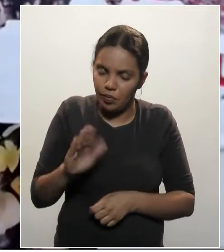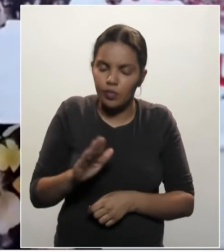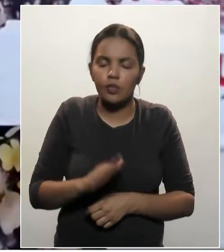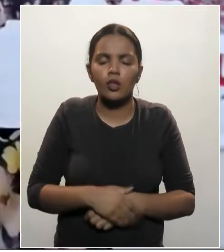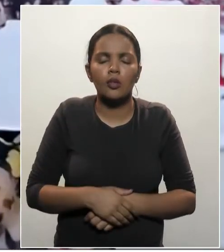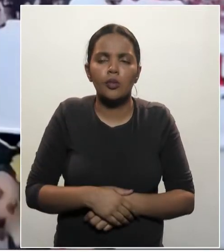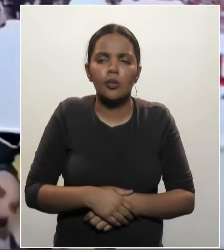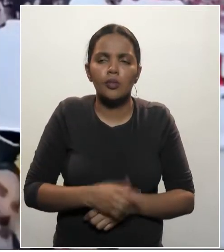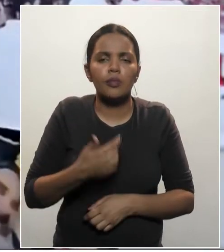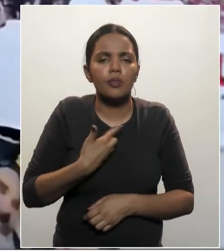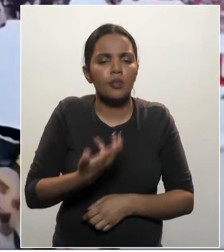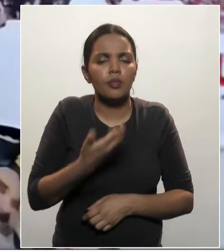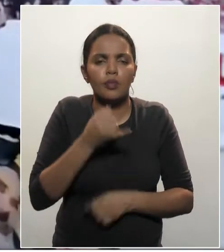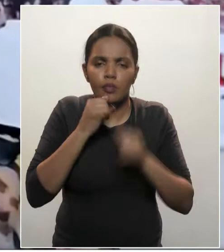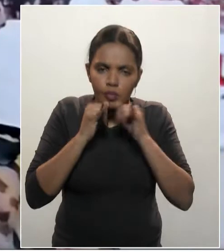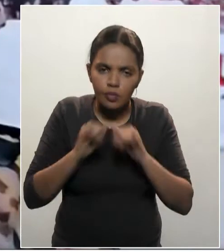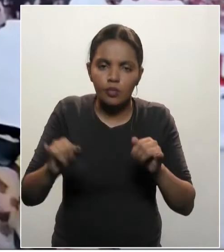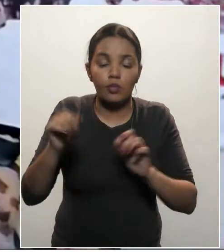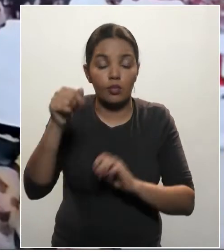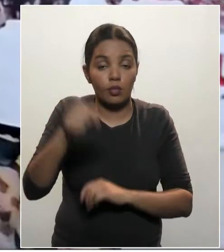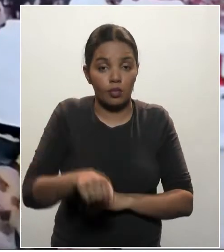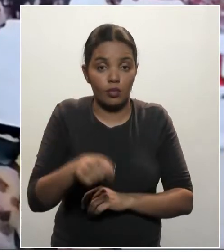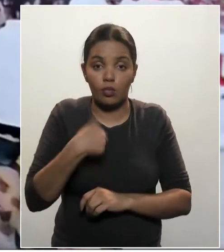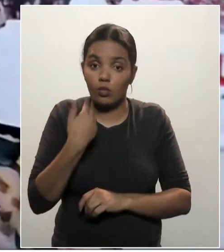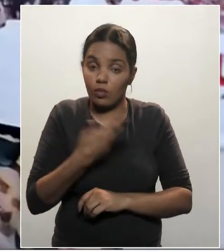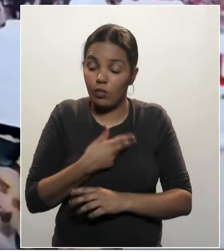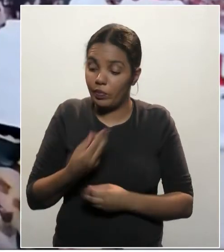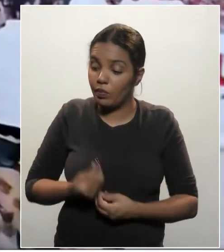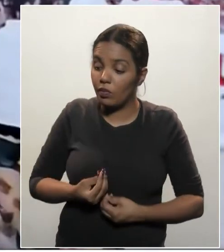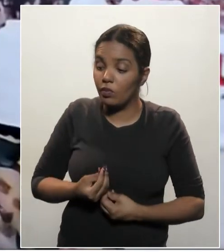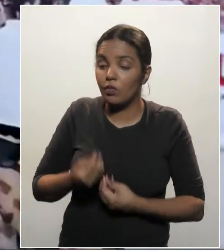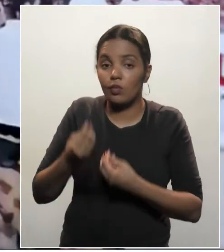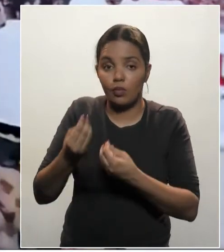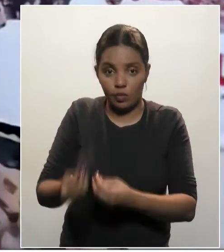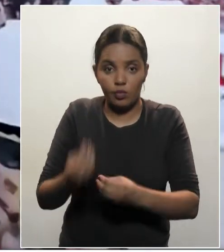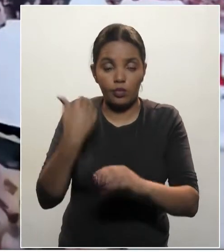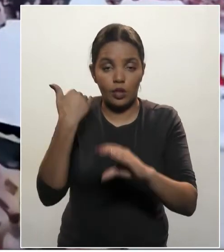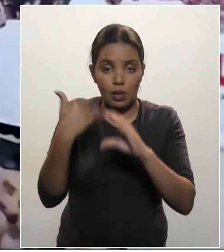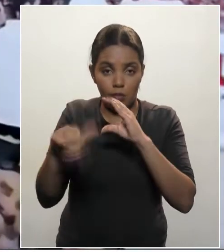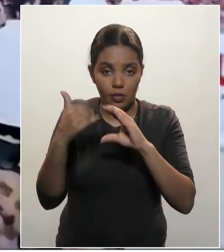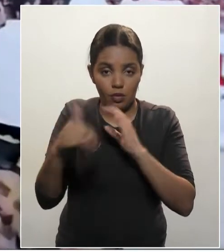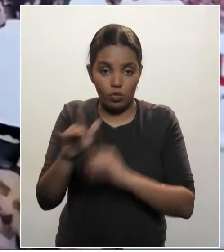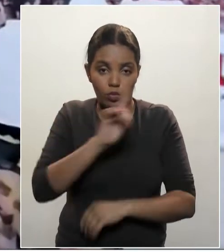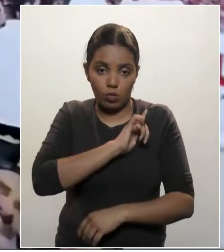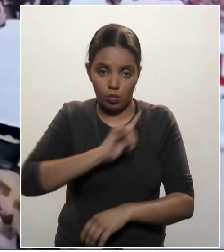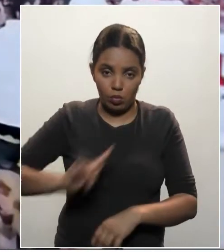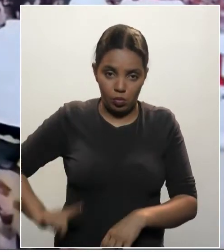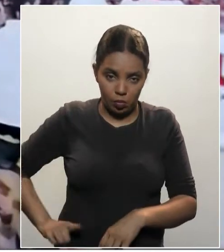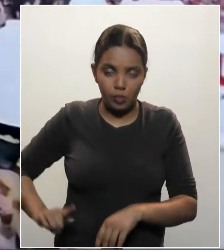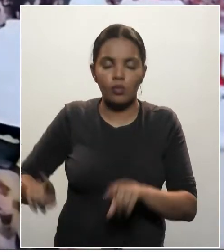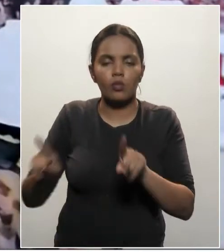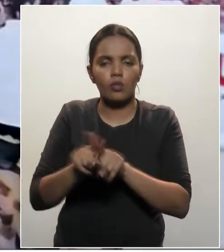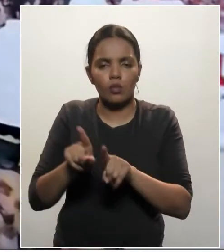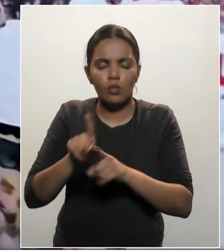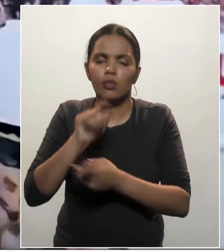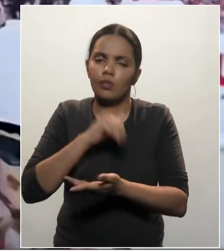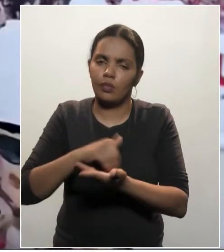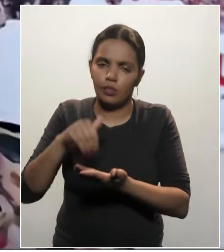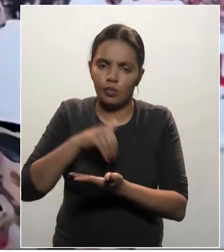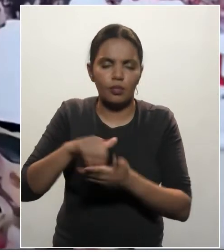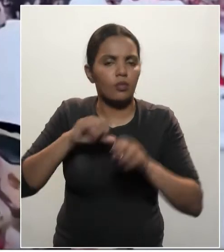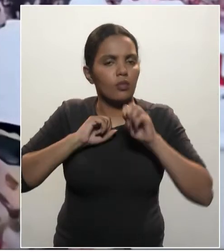comunicar aqui, estamos encaminhando no dia de hoje um envio de expediente ao governador de estado e ao secretário de educação,